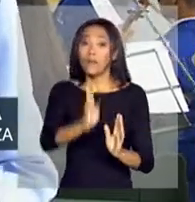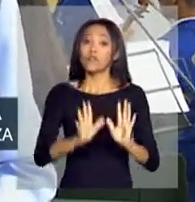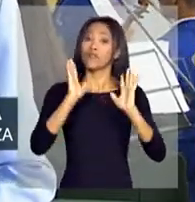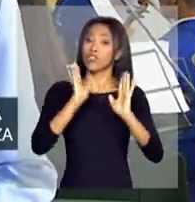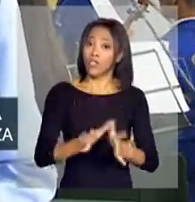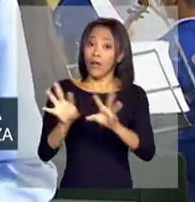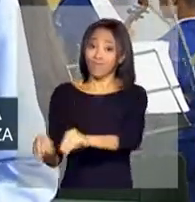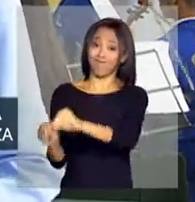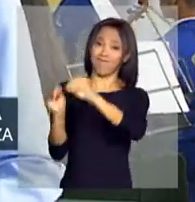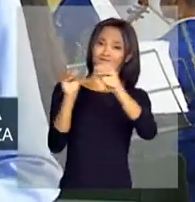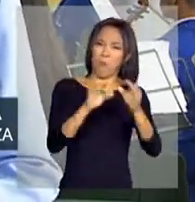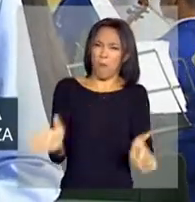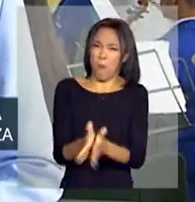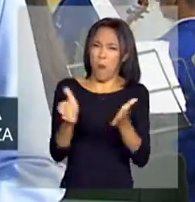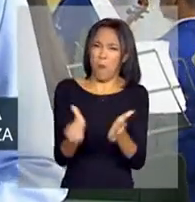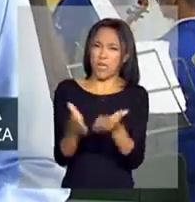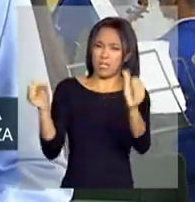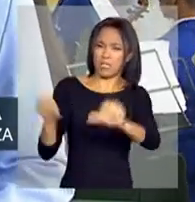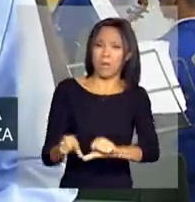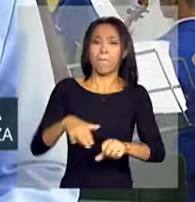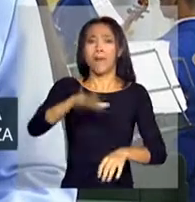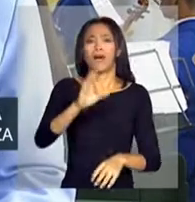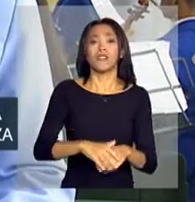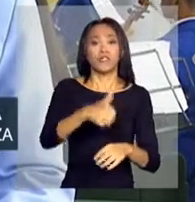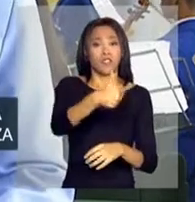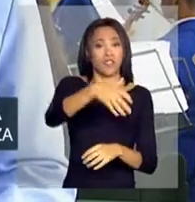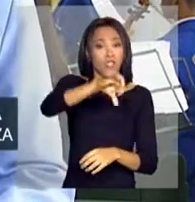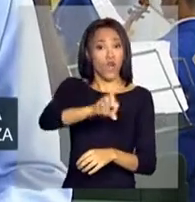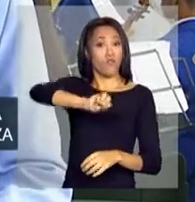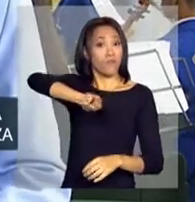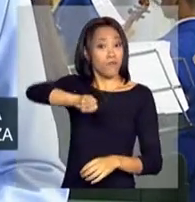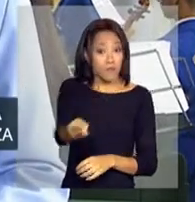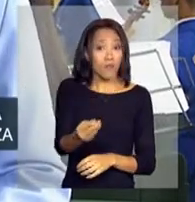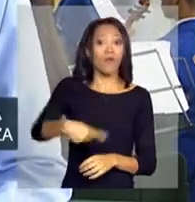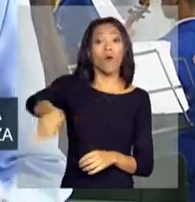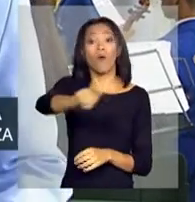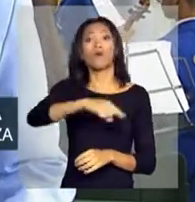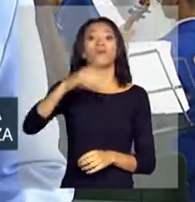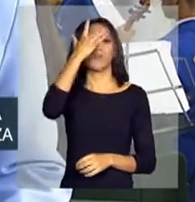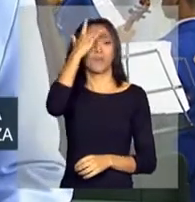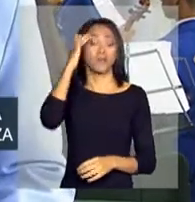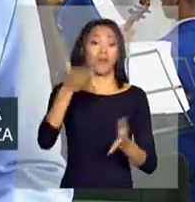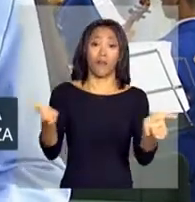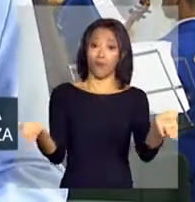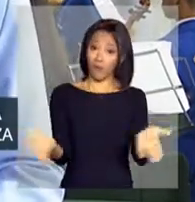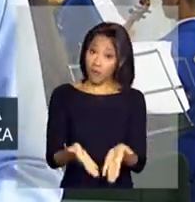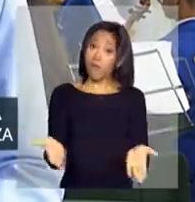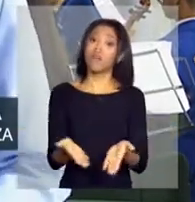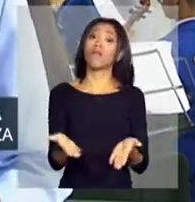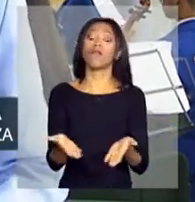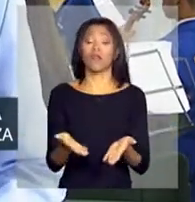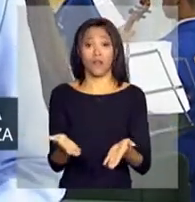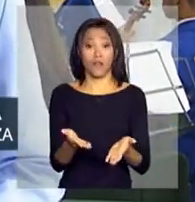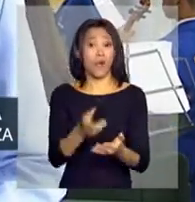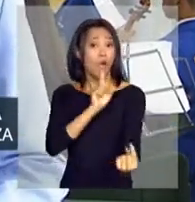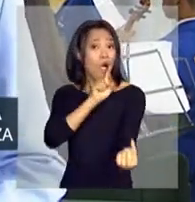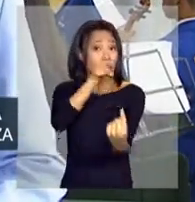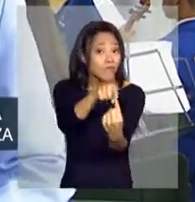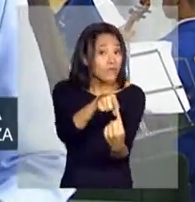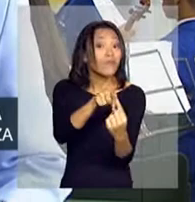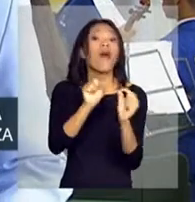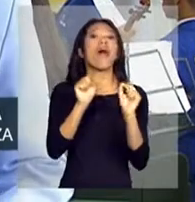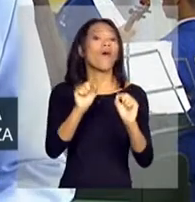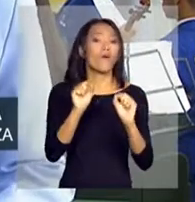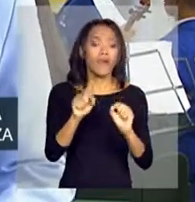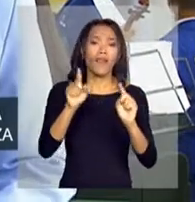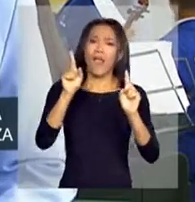extrema pobreza mais de 19 milhões de pessoas. Agora, a meta é